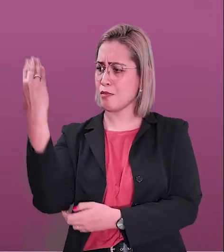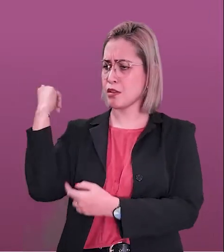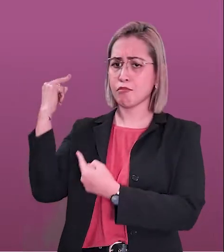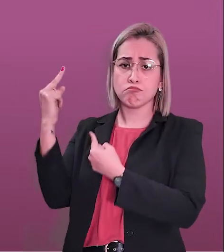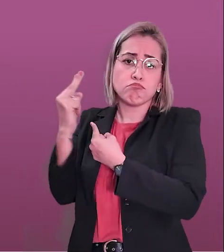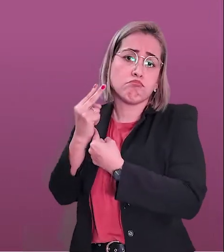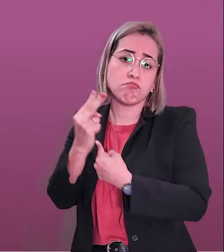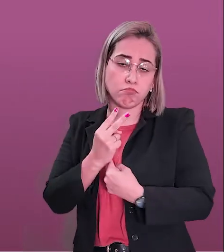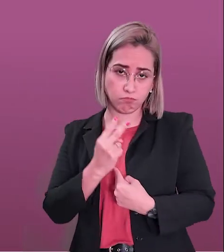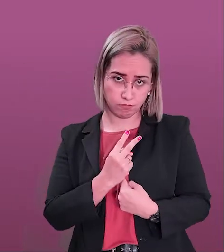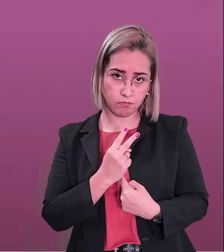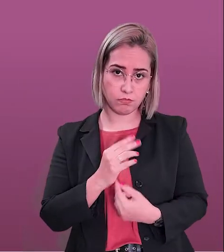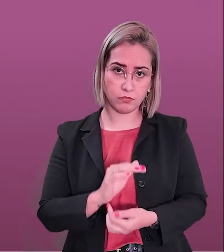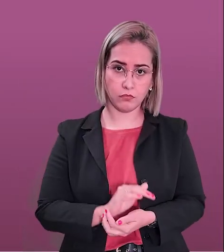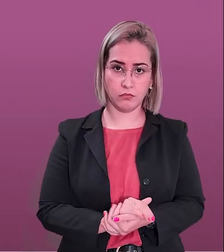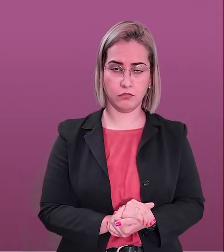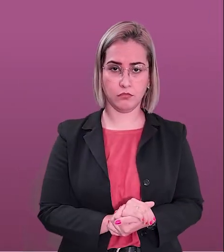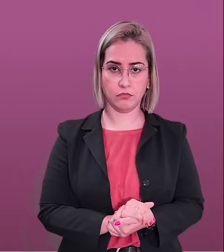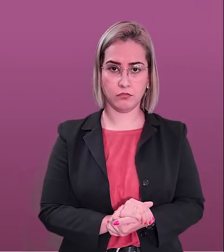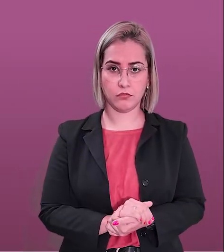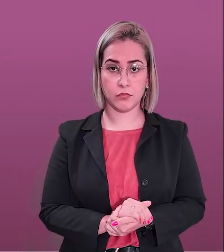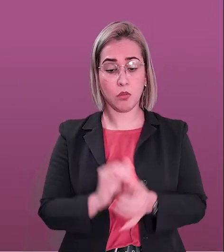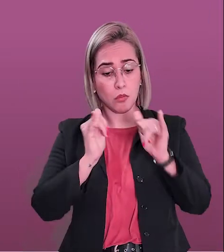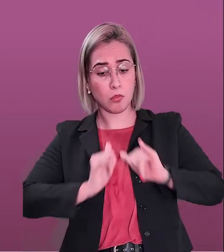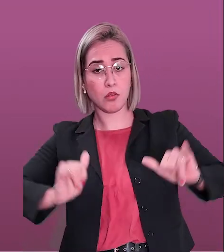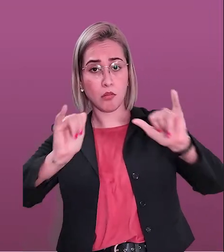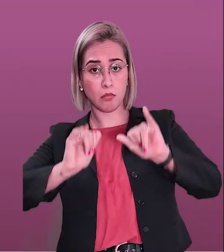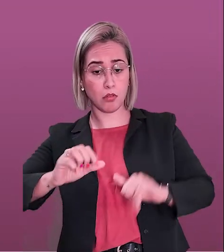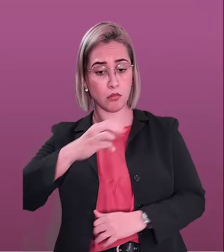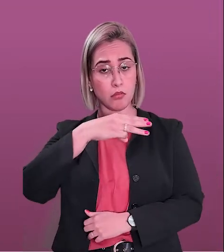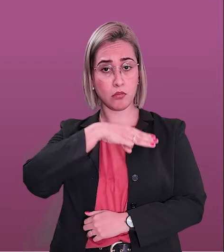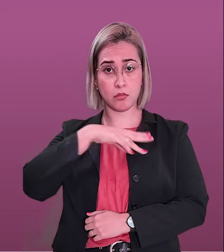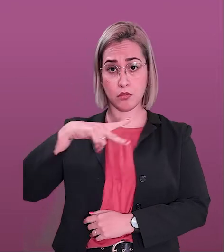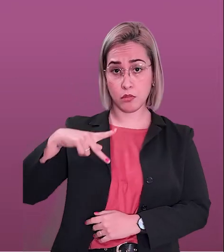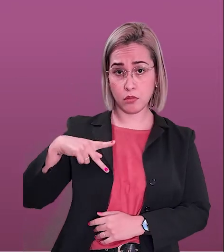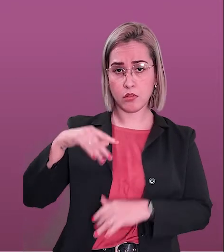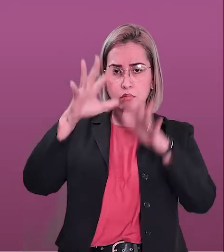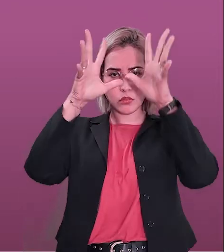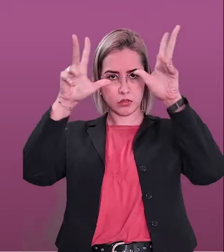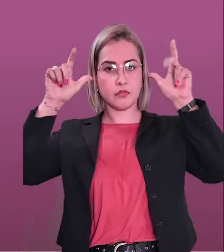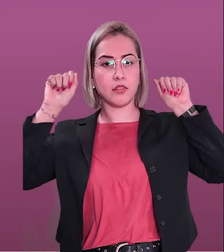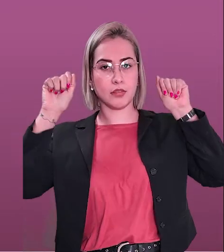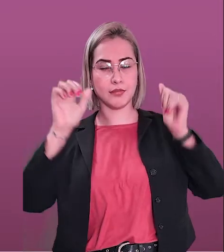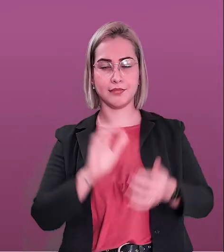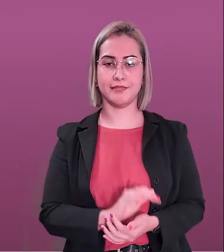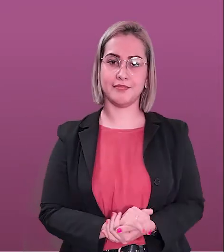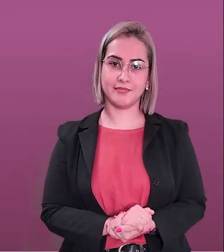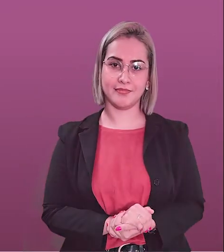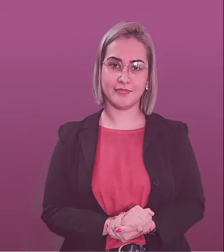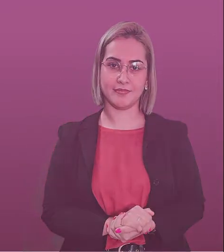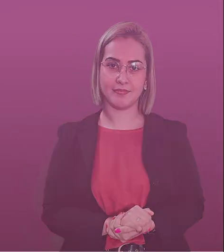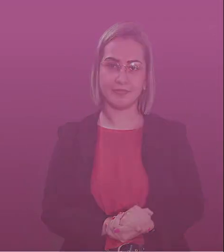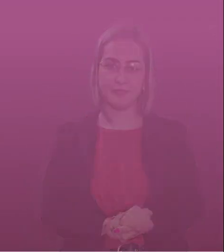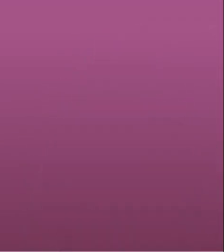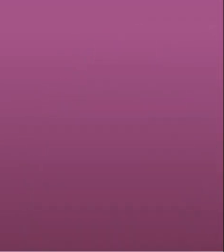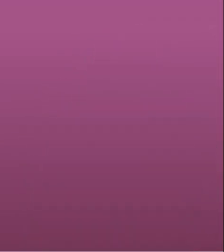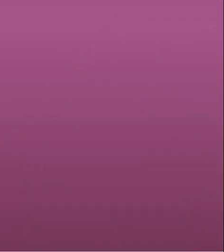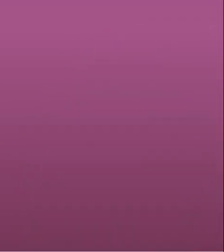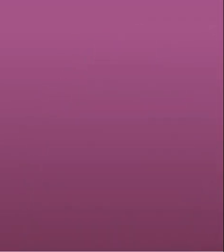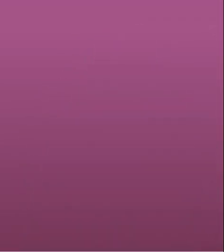aqueles que um dia tanto fizeram por nós? Uma campanha do Ministério Público do Estado do Acre.